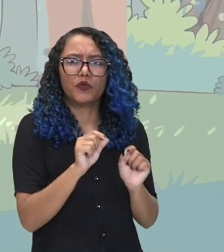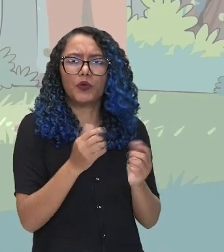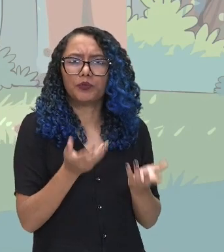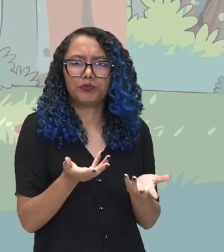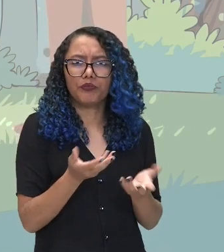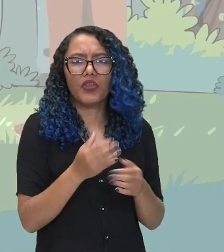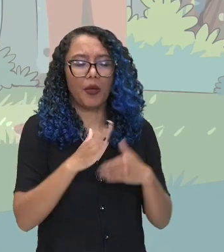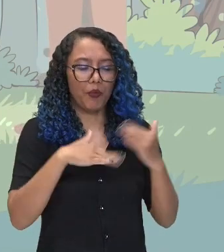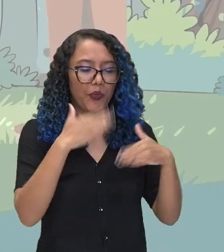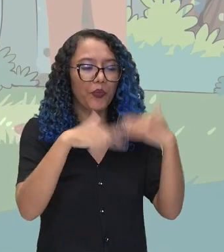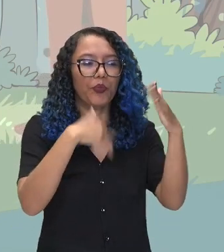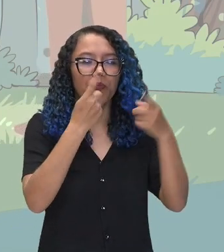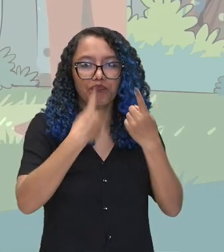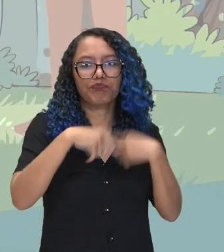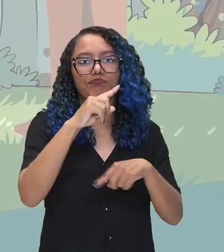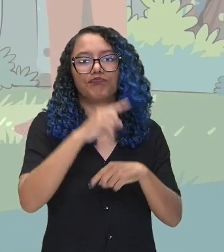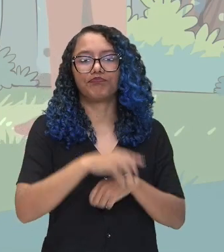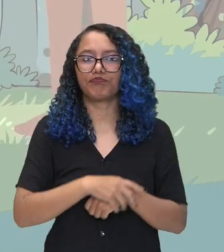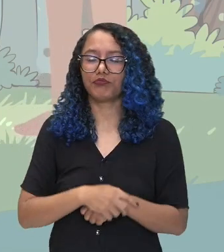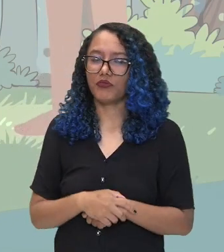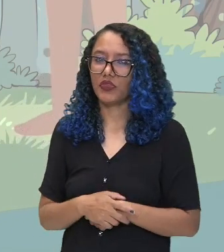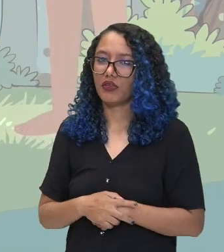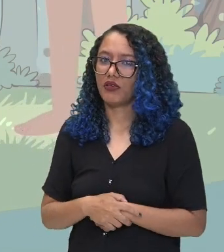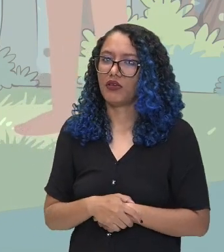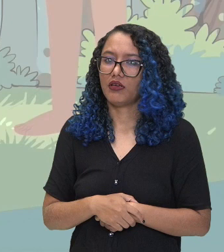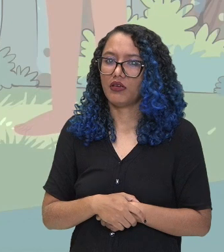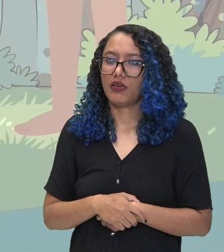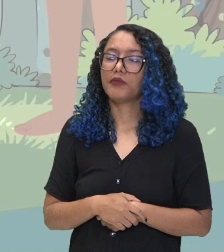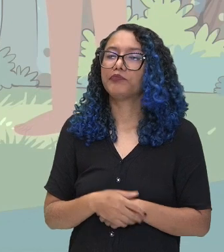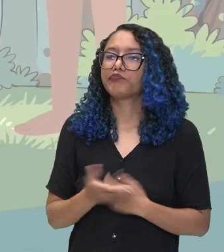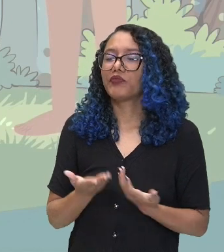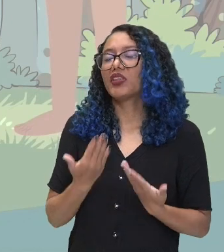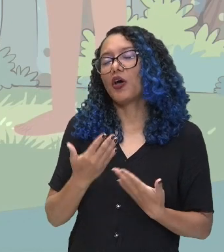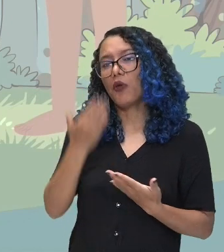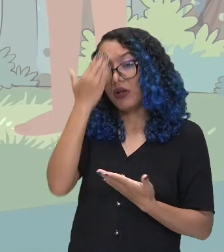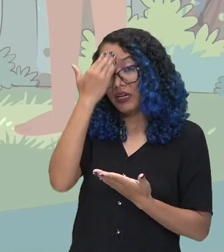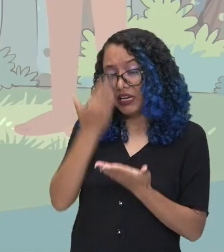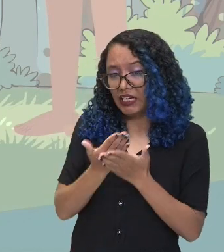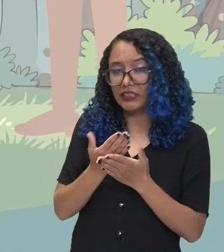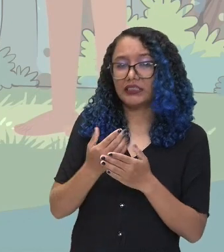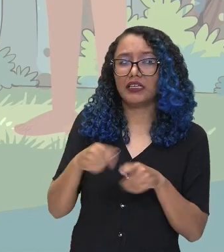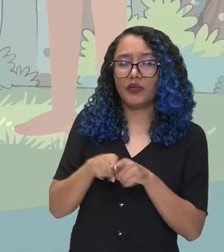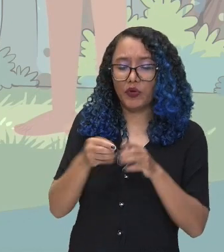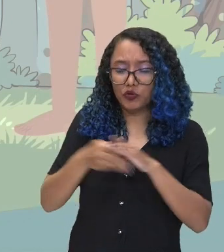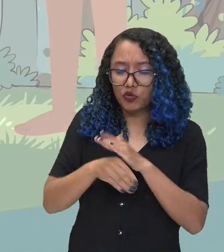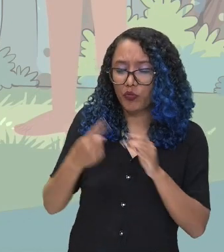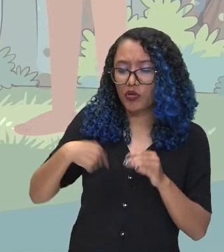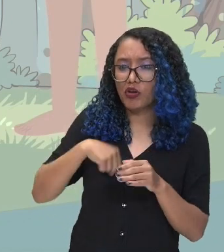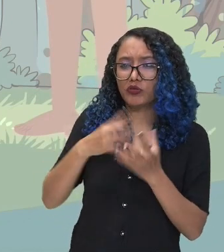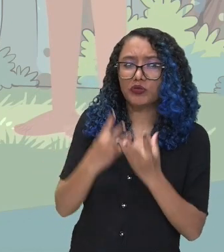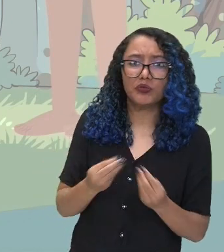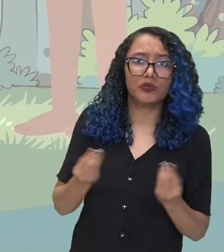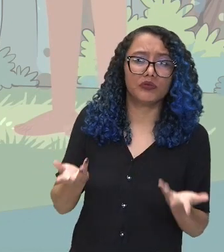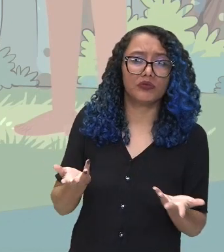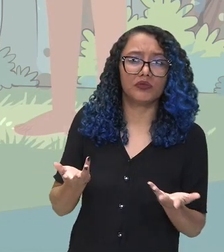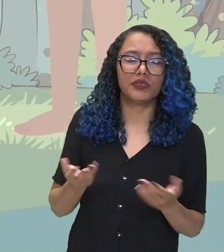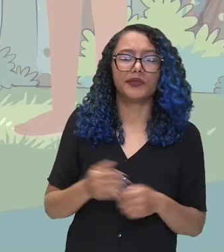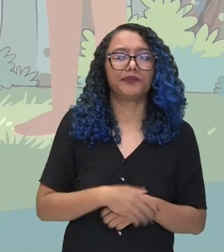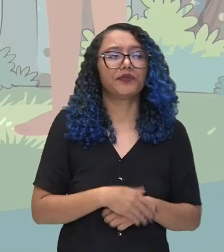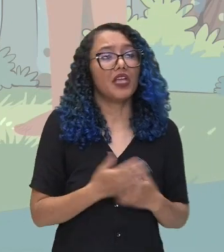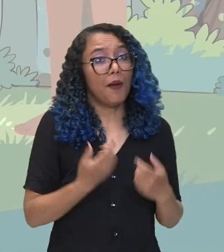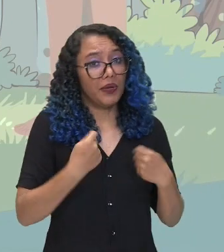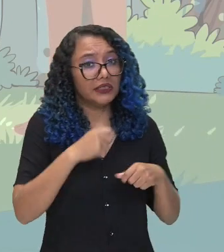progresso. Nossas crenças e costumes vão desaparecer. Precisamos mudar alguns